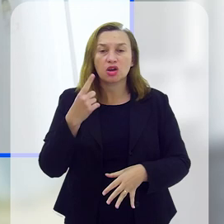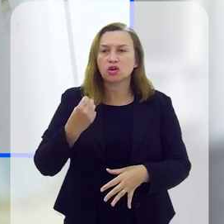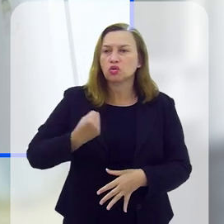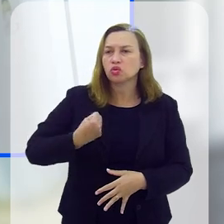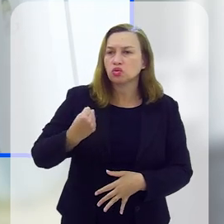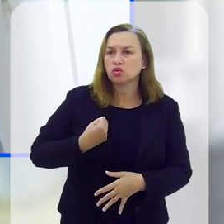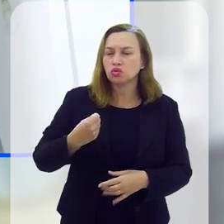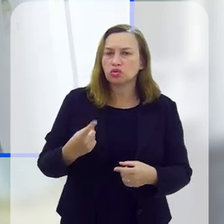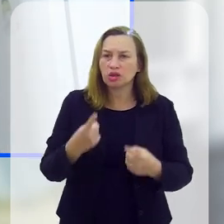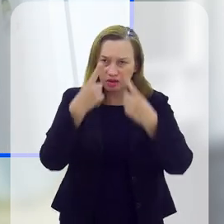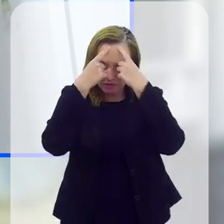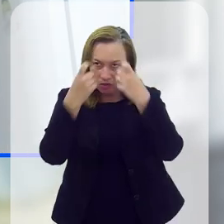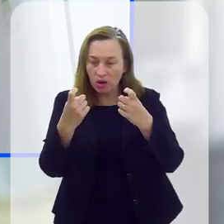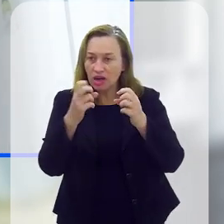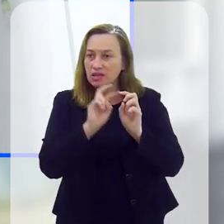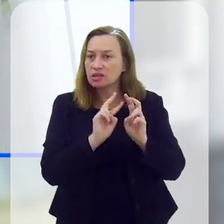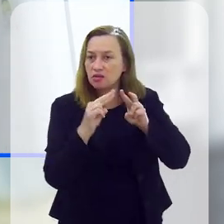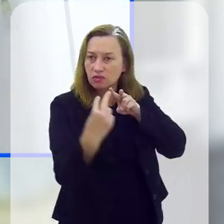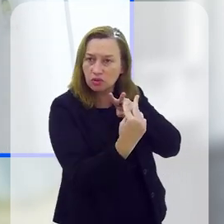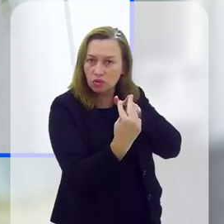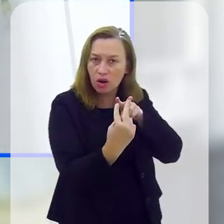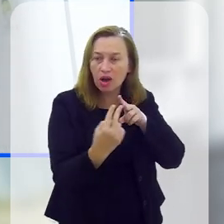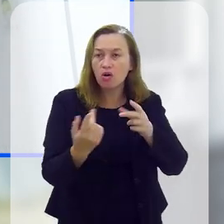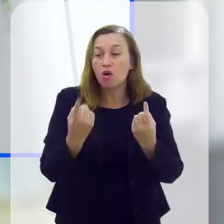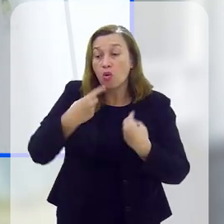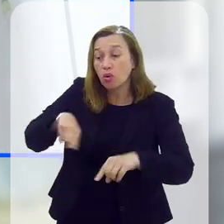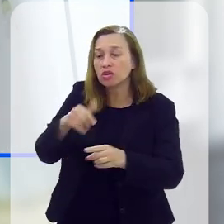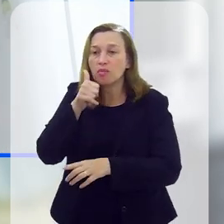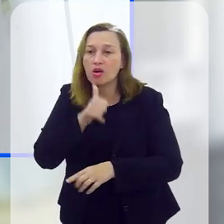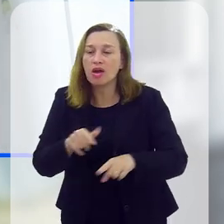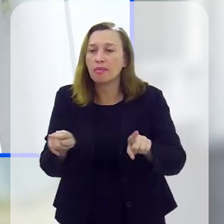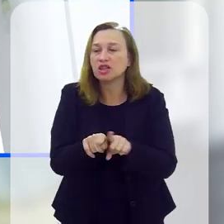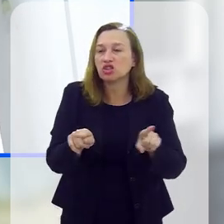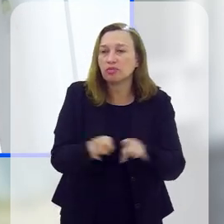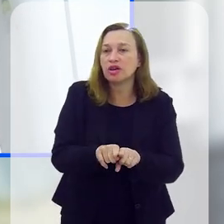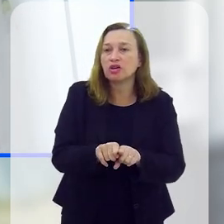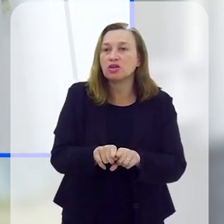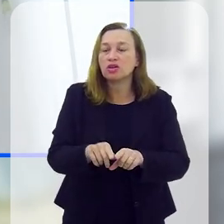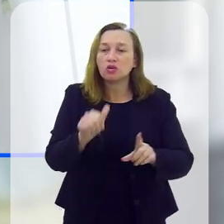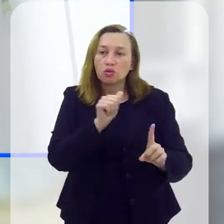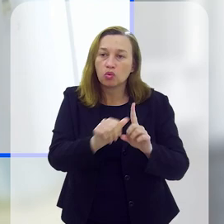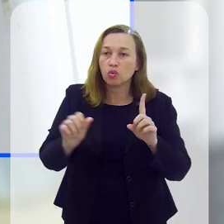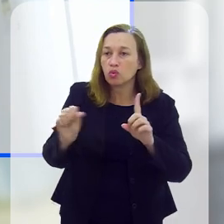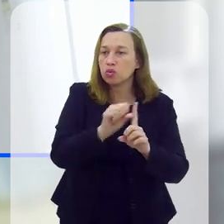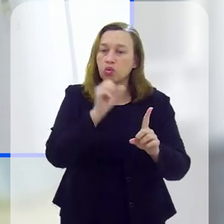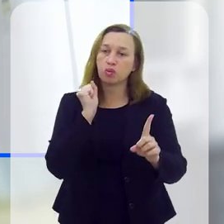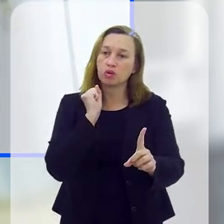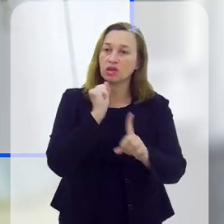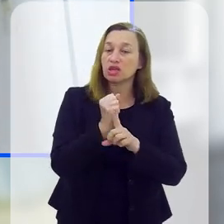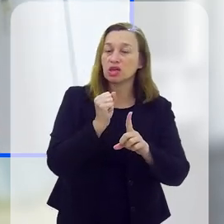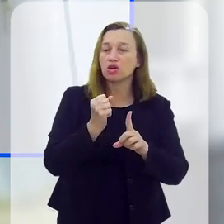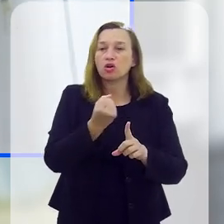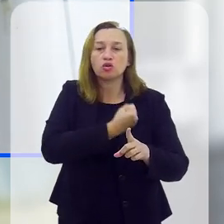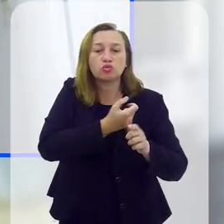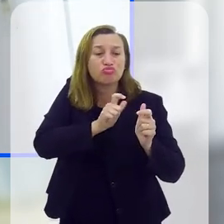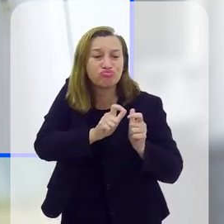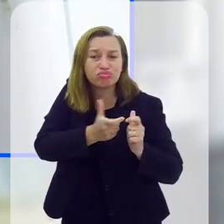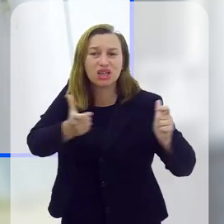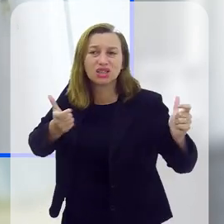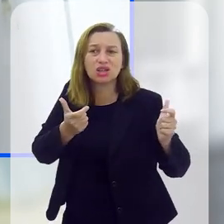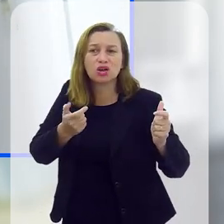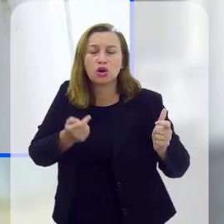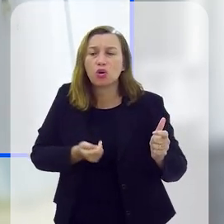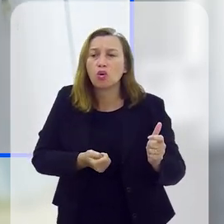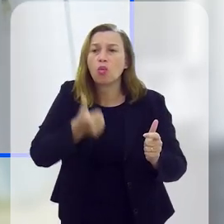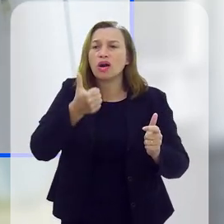números da violência cibernética em ambiente virtual contra as mulheres, mas também dos feminicídios. Houve aumento em quase todos os